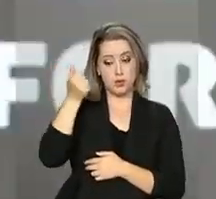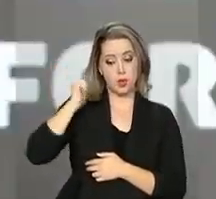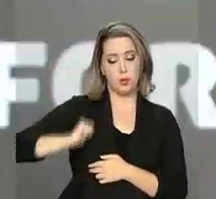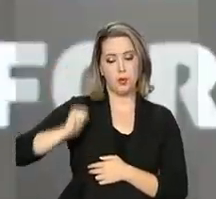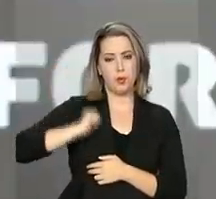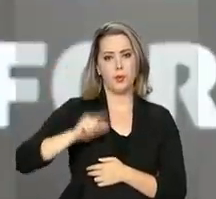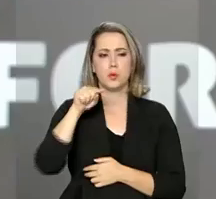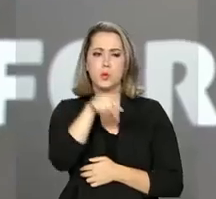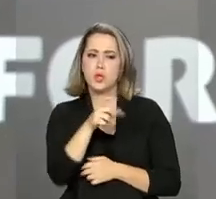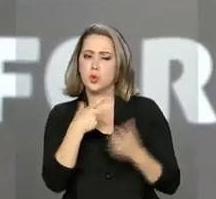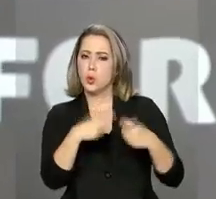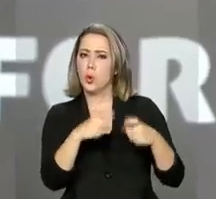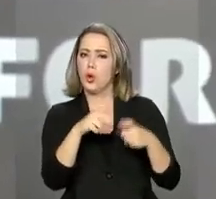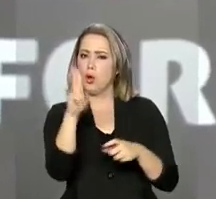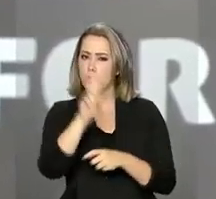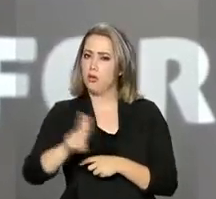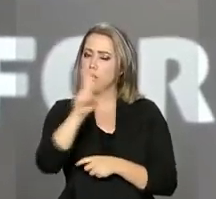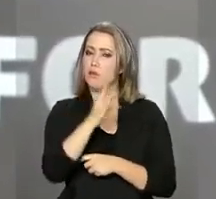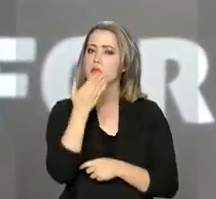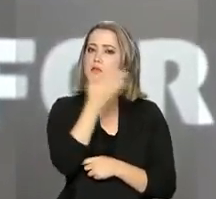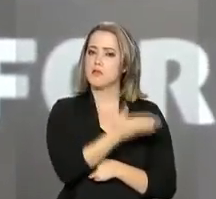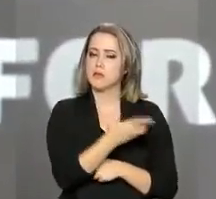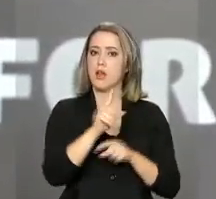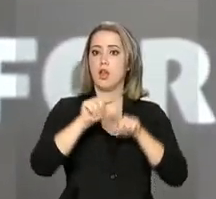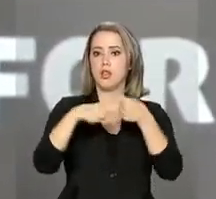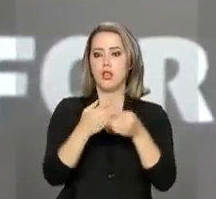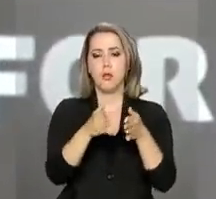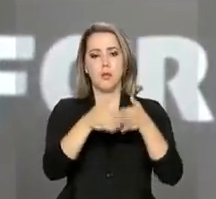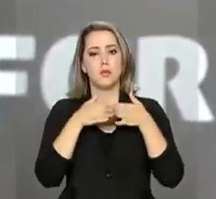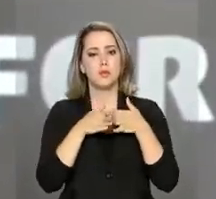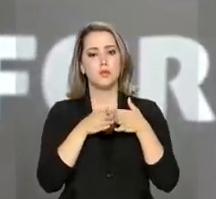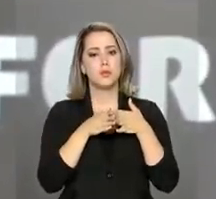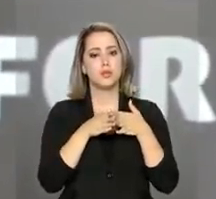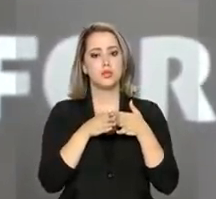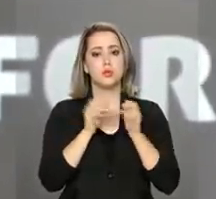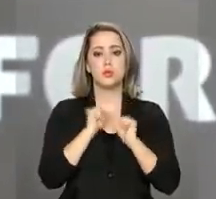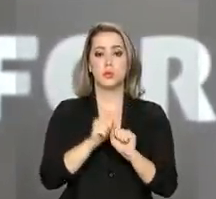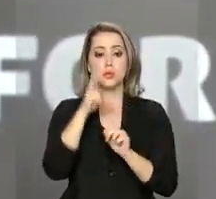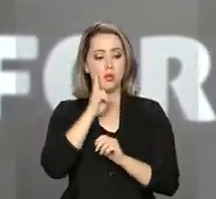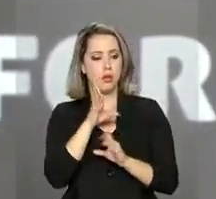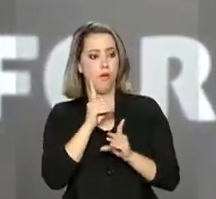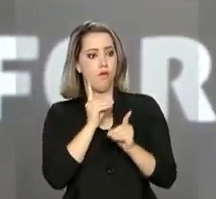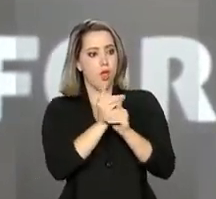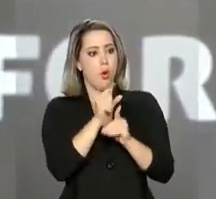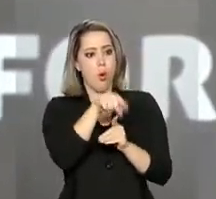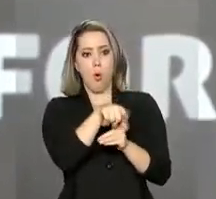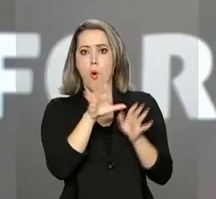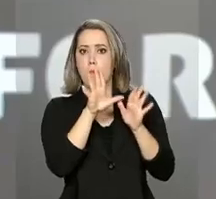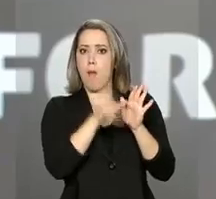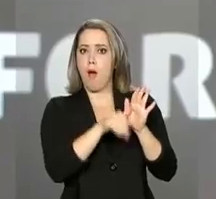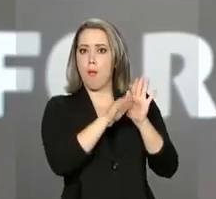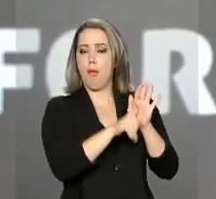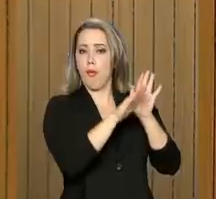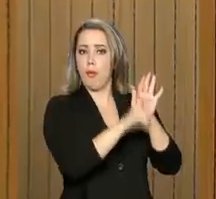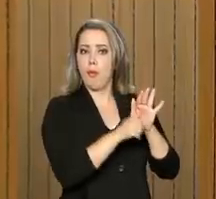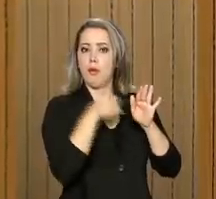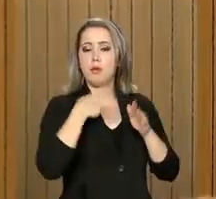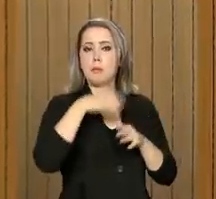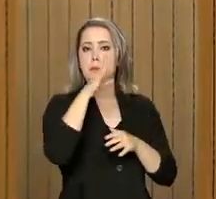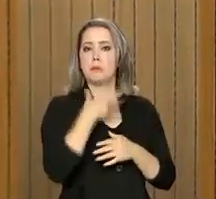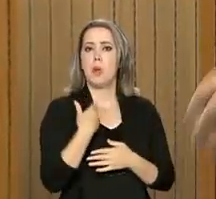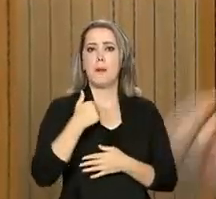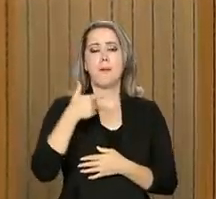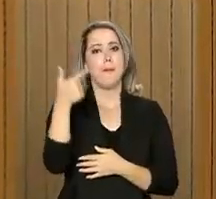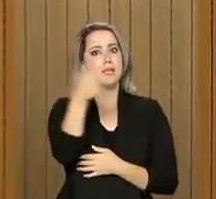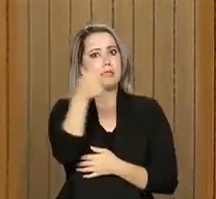daquela instituição de ensino superior. Depois do pedido da aluna, foi possível descobrir uma fraude de desvio de dinheiro público da